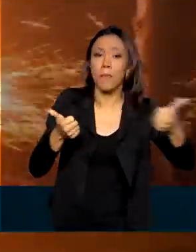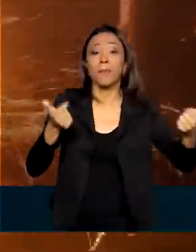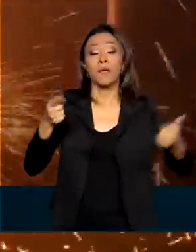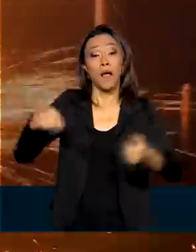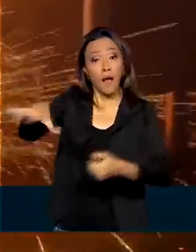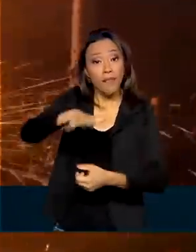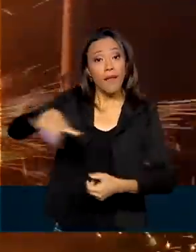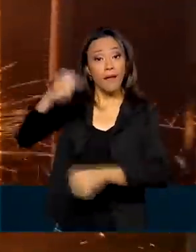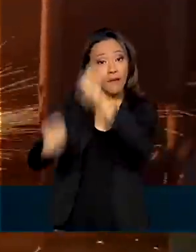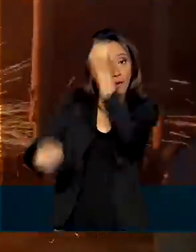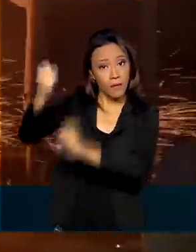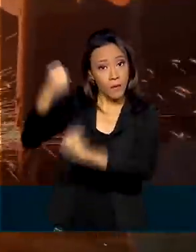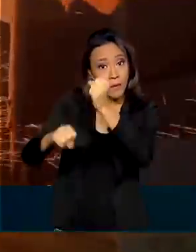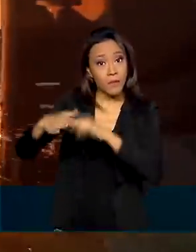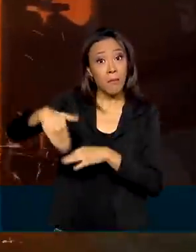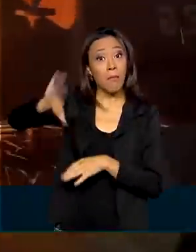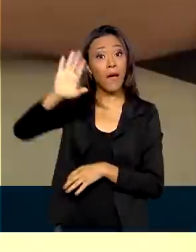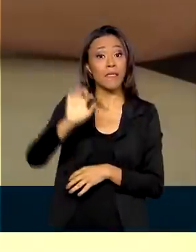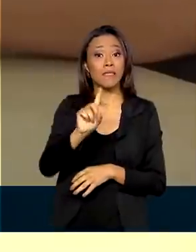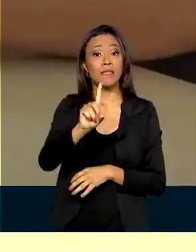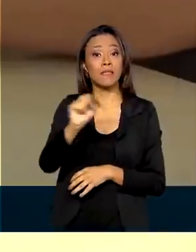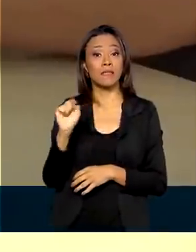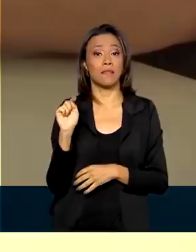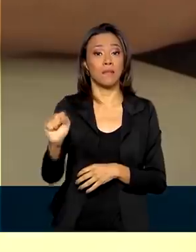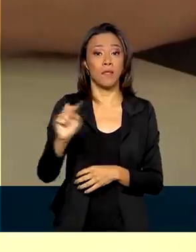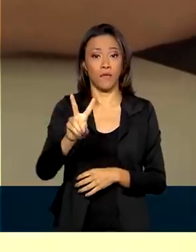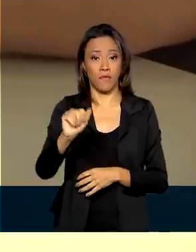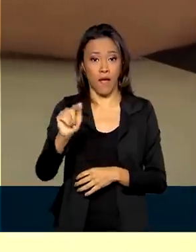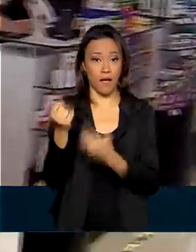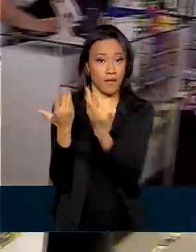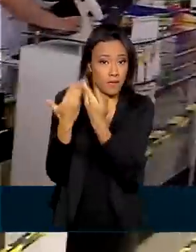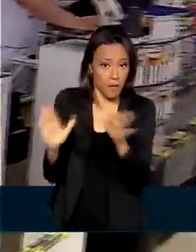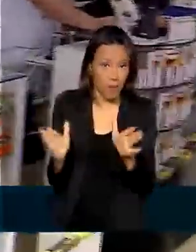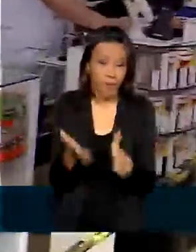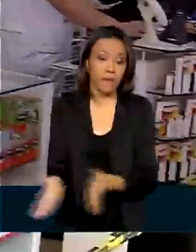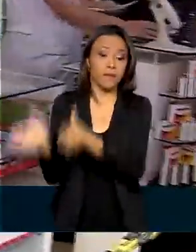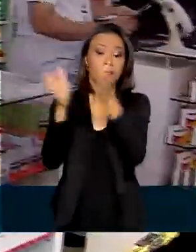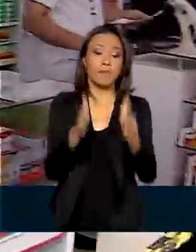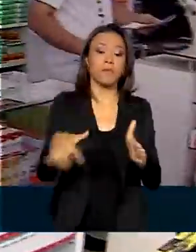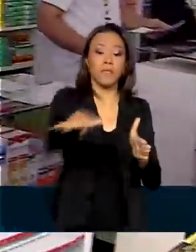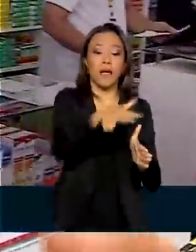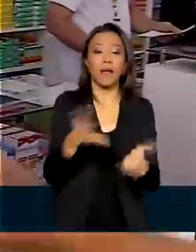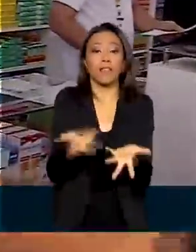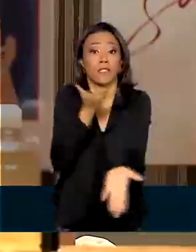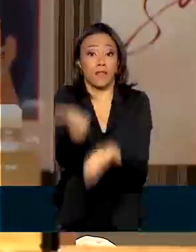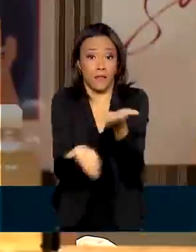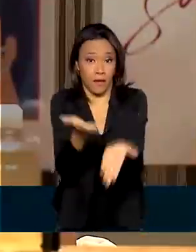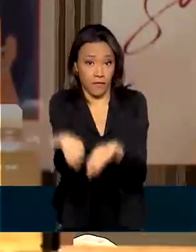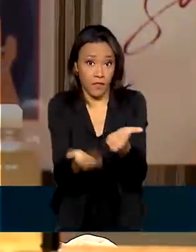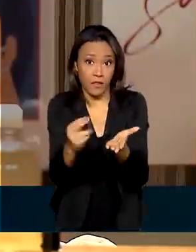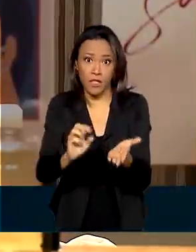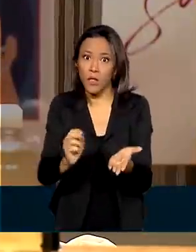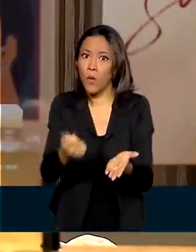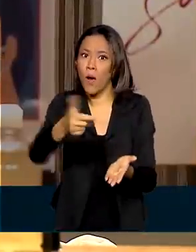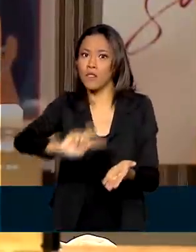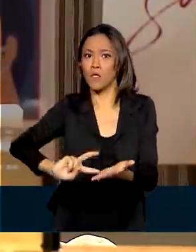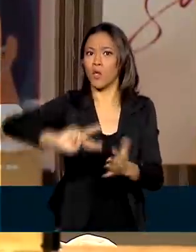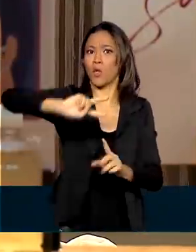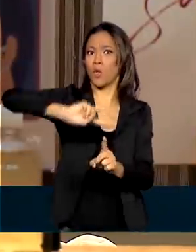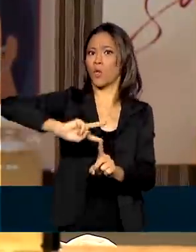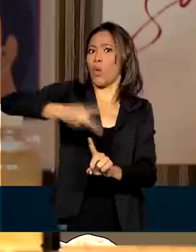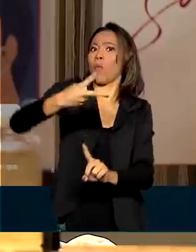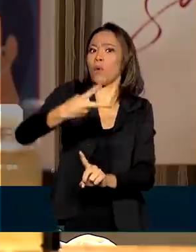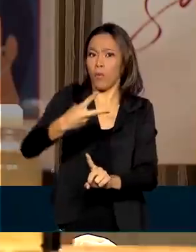com saldo de mais de 100 mil vagas abertas. Em seguida, vem o setor de serviços, que quase dobrou a criação de